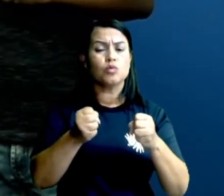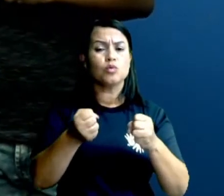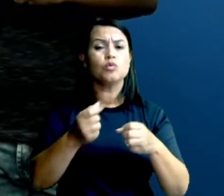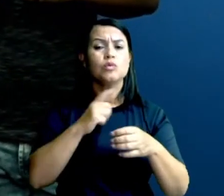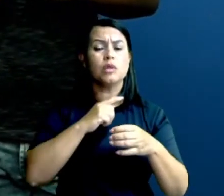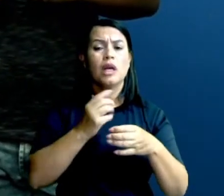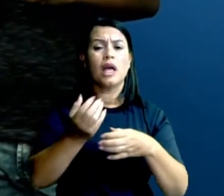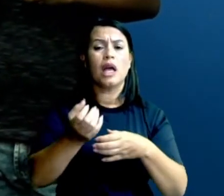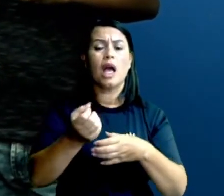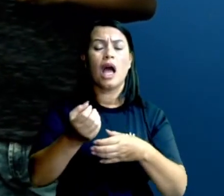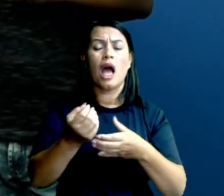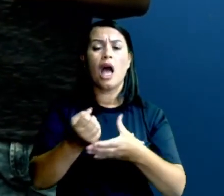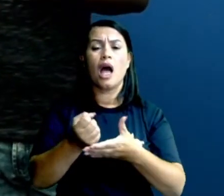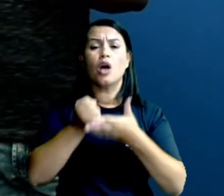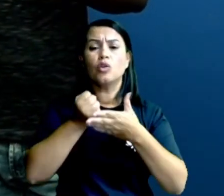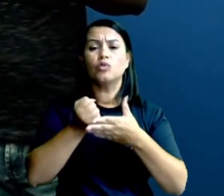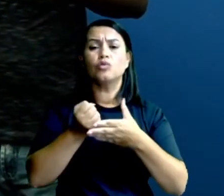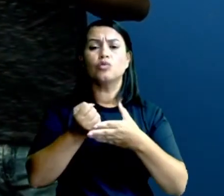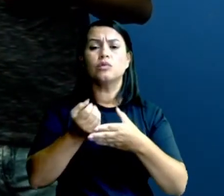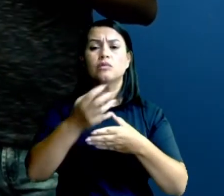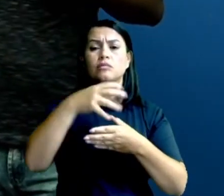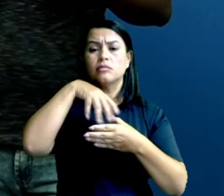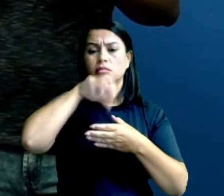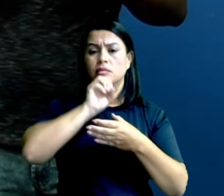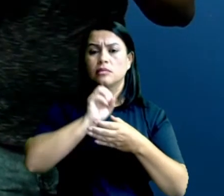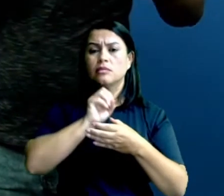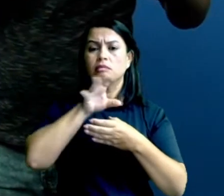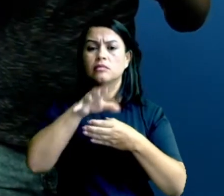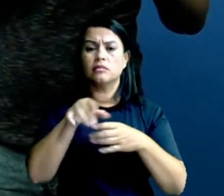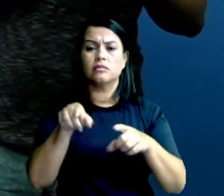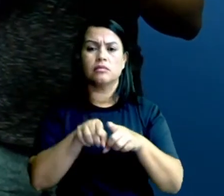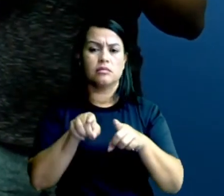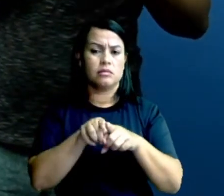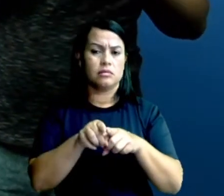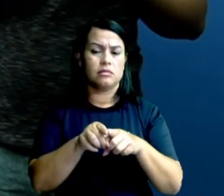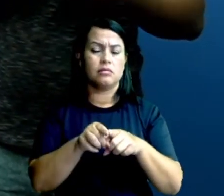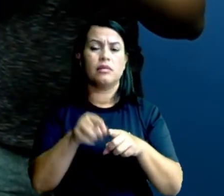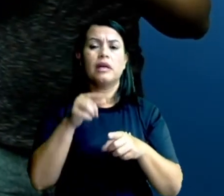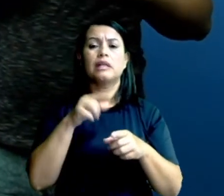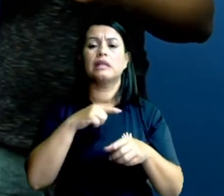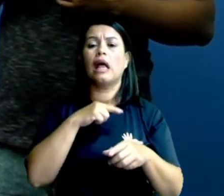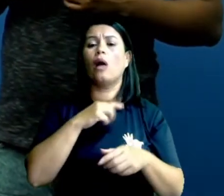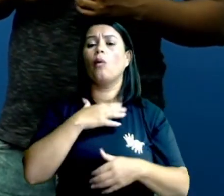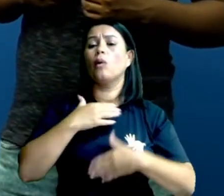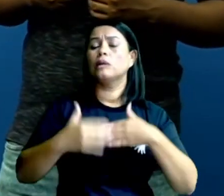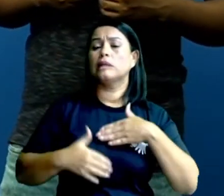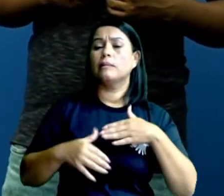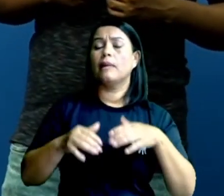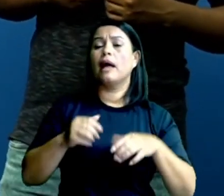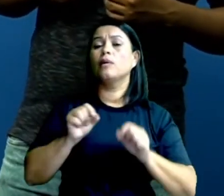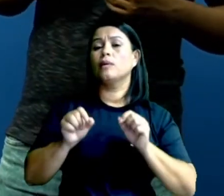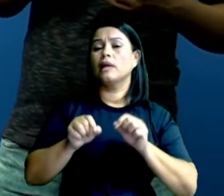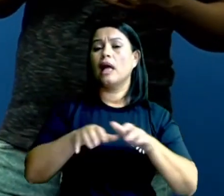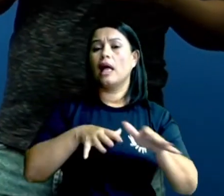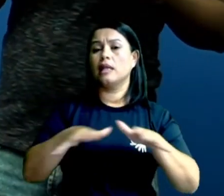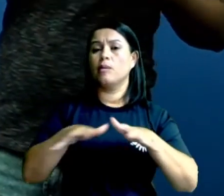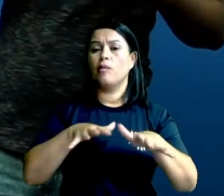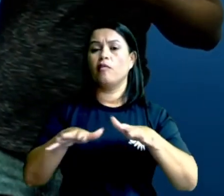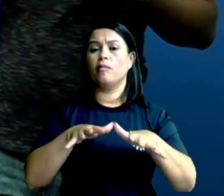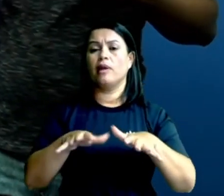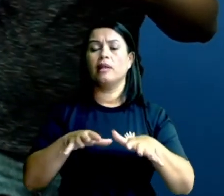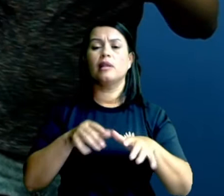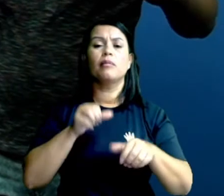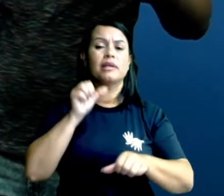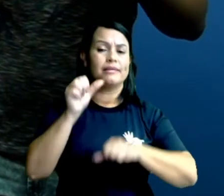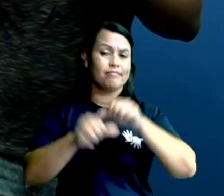de oxigênio. Então, quanto mais o animal se movimenta, mais ocorre a entrada e saída de oxigênio, de as